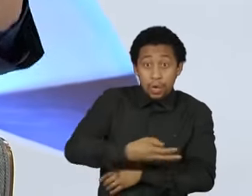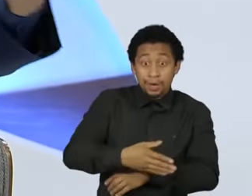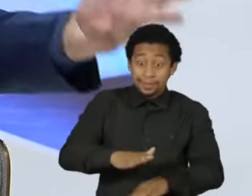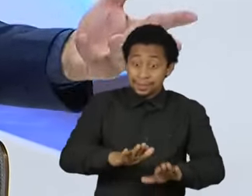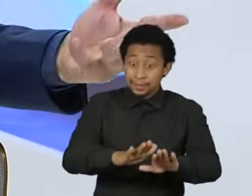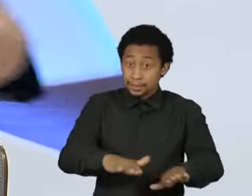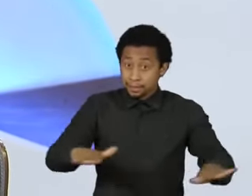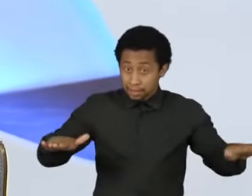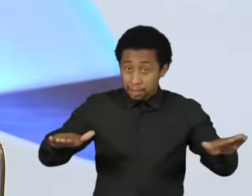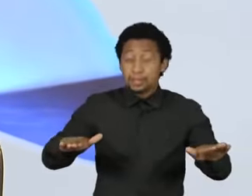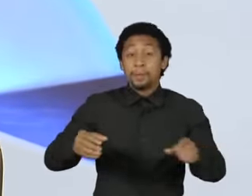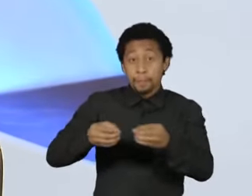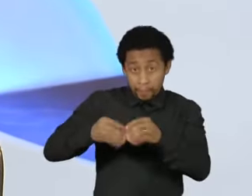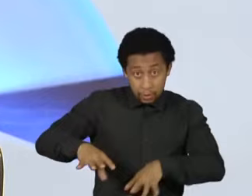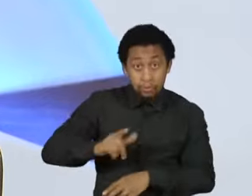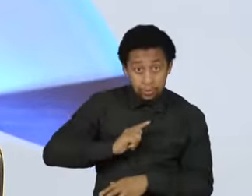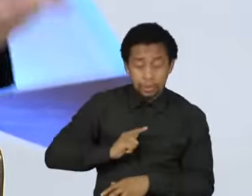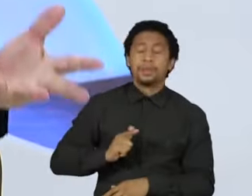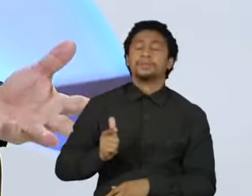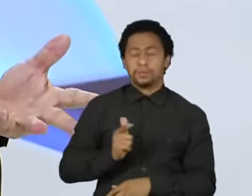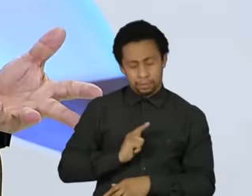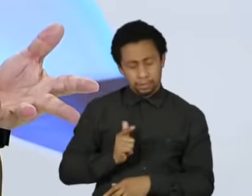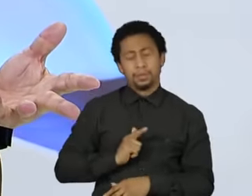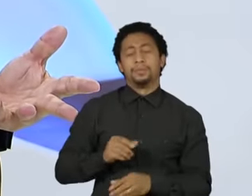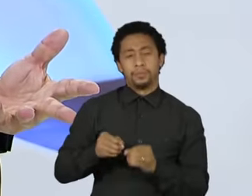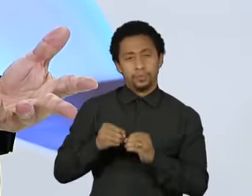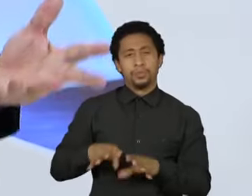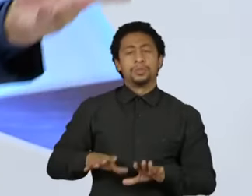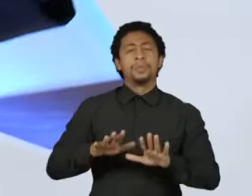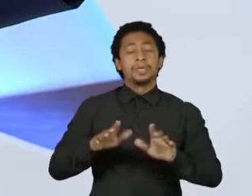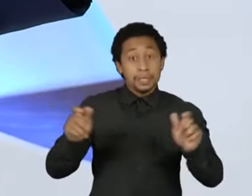perguntando? Tem. Tem o que fazer? Tem o que fazer.